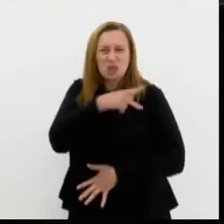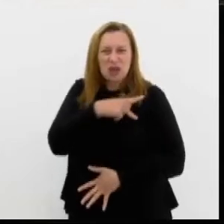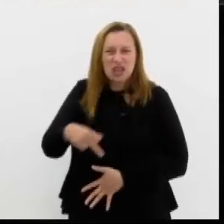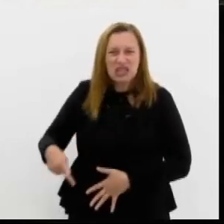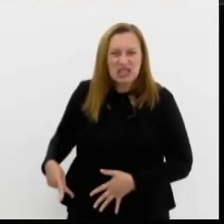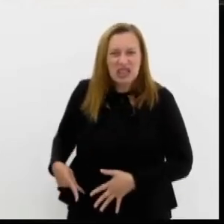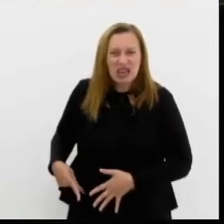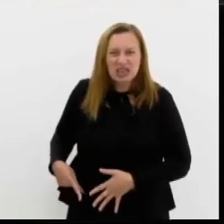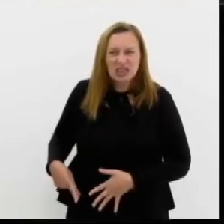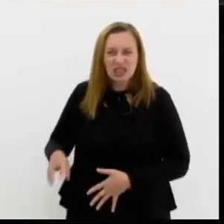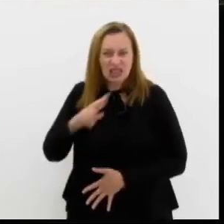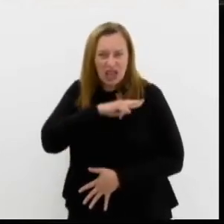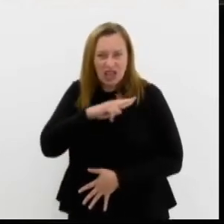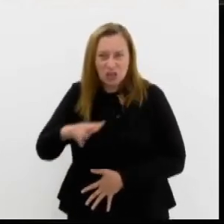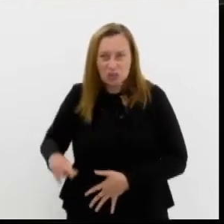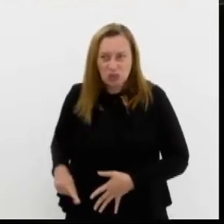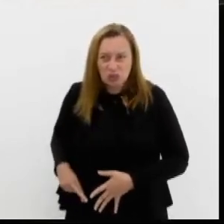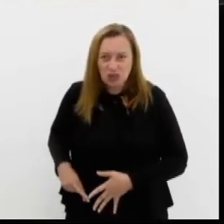da república